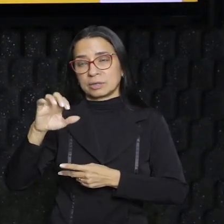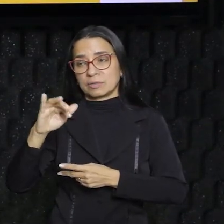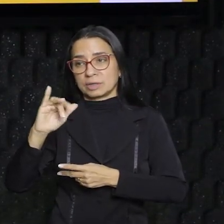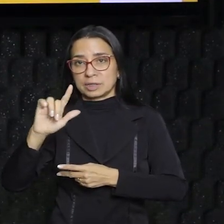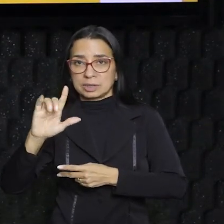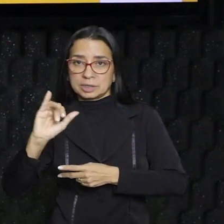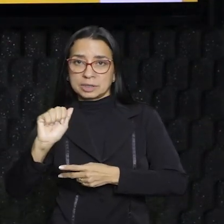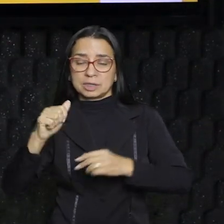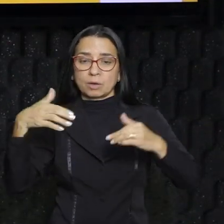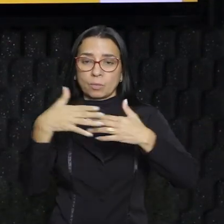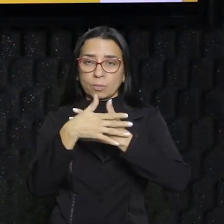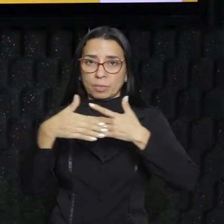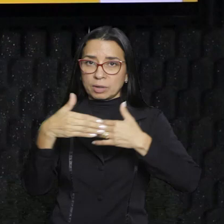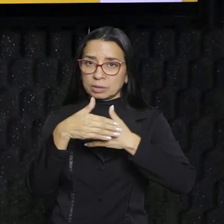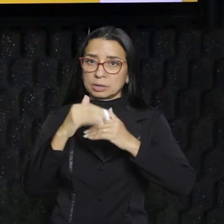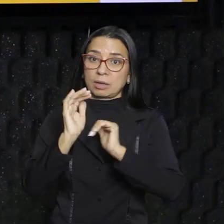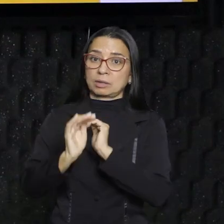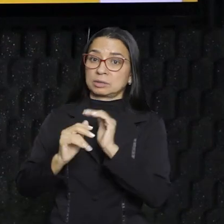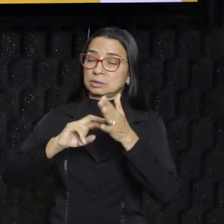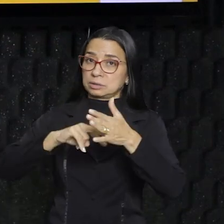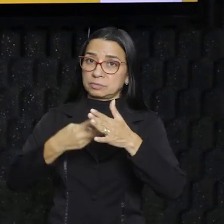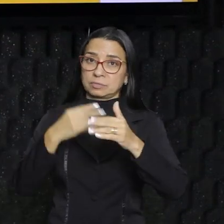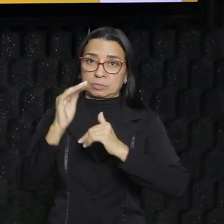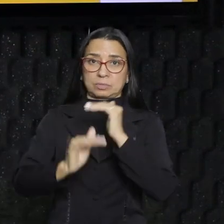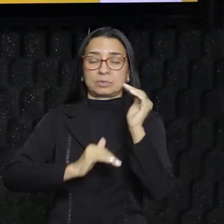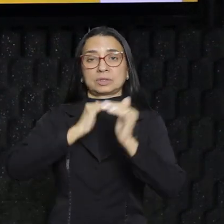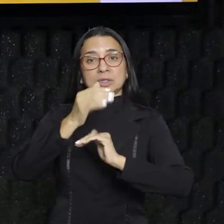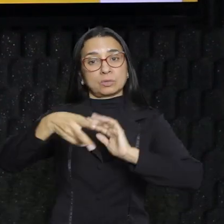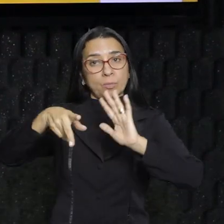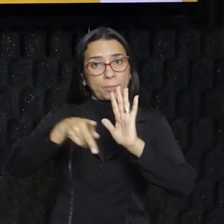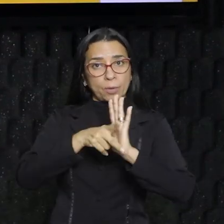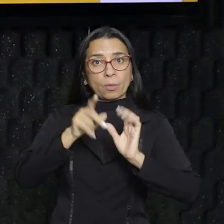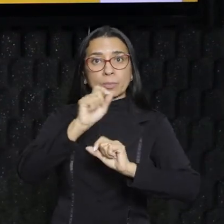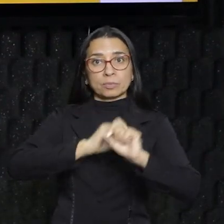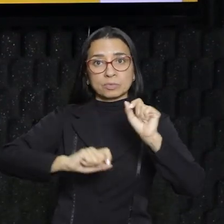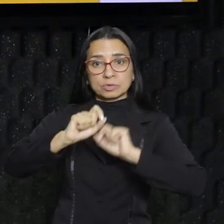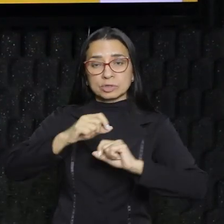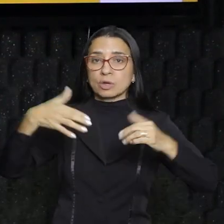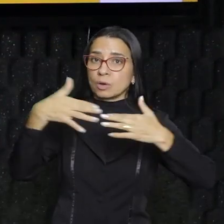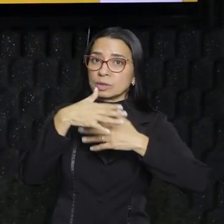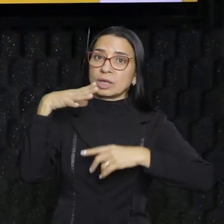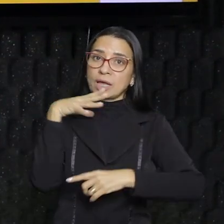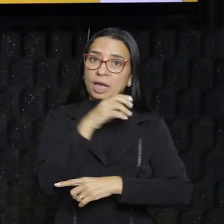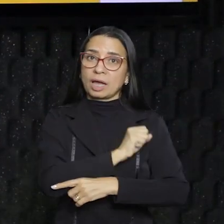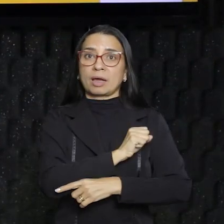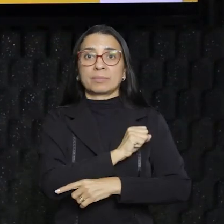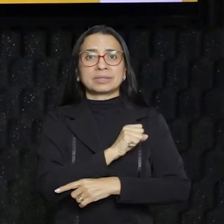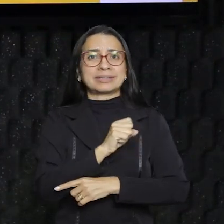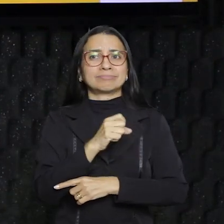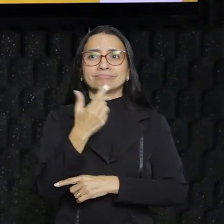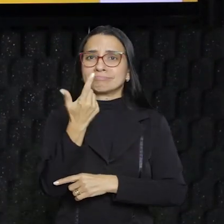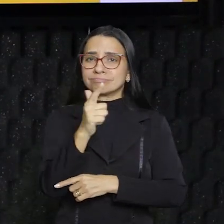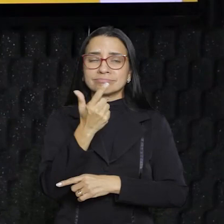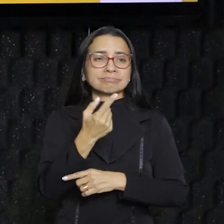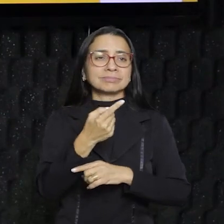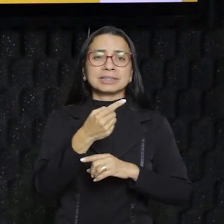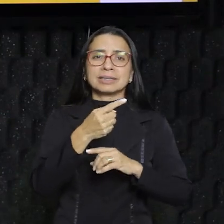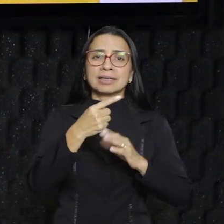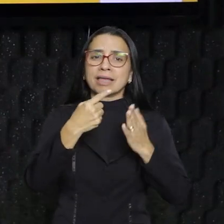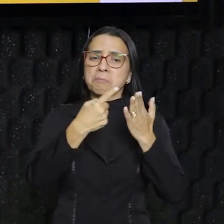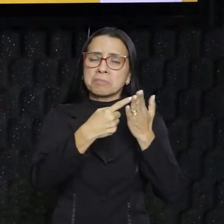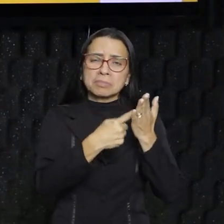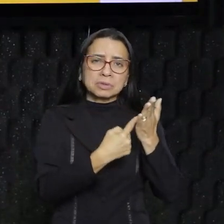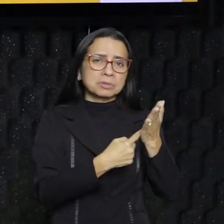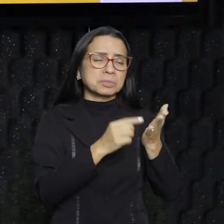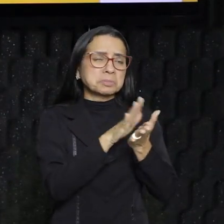específico, nesse momento atual, de urbanização rápida e não planejada. Vamos relembrar isso